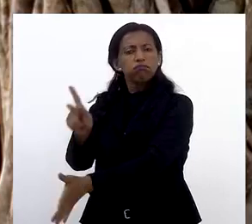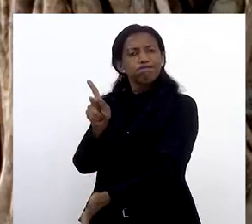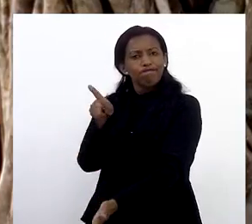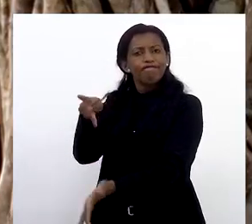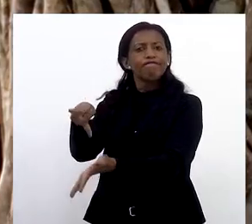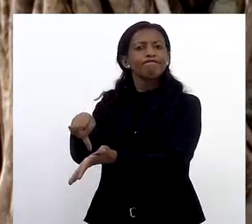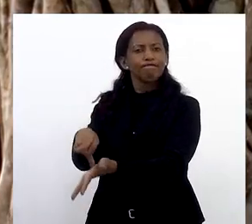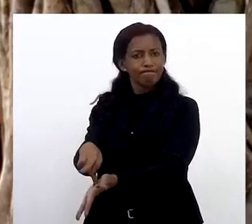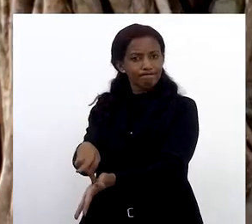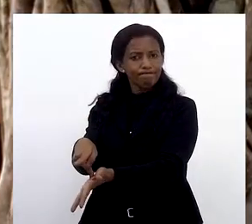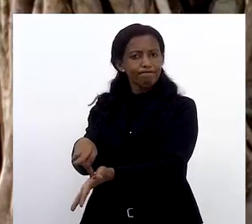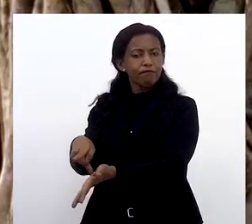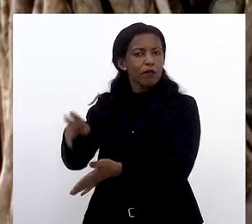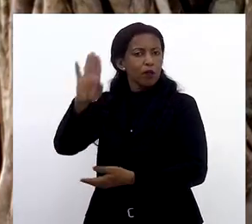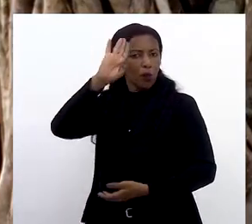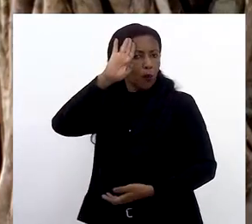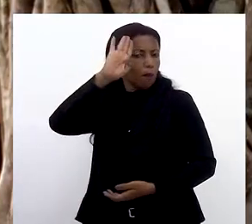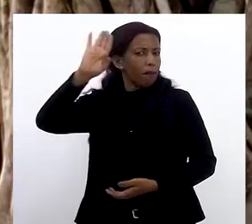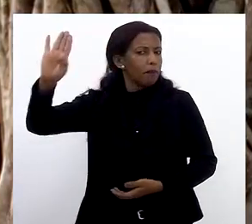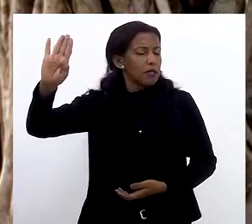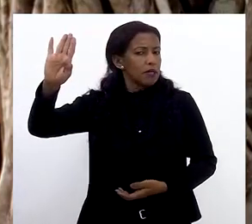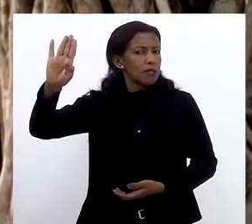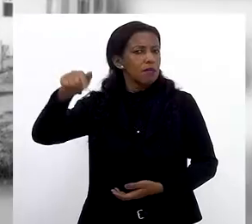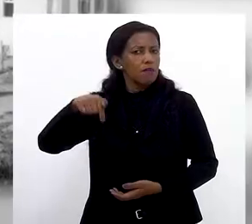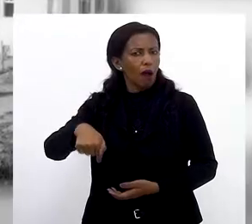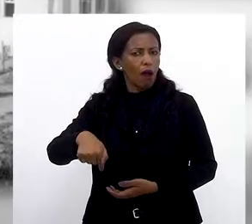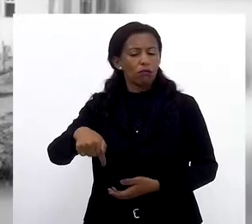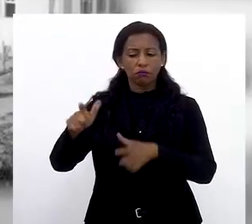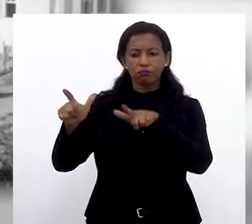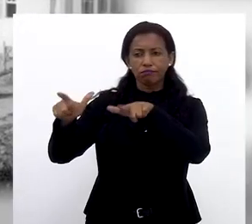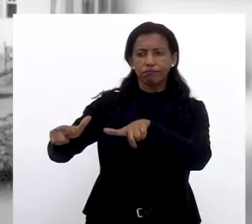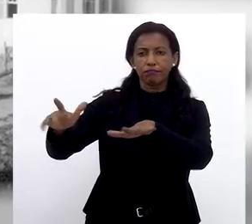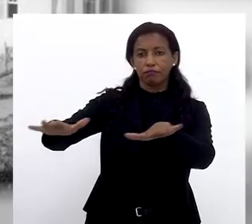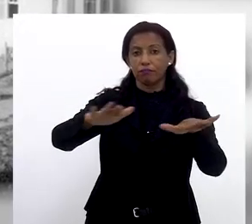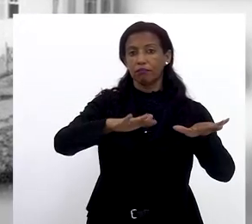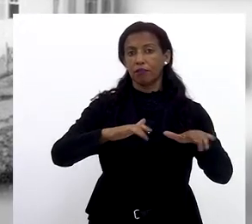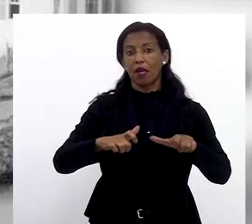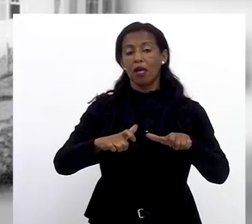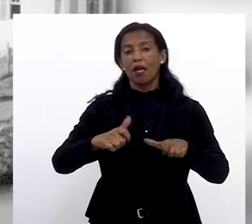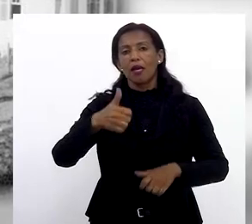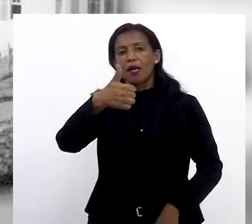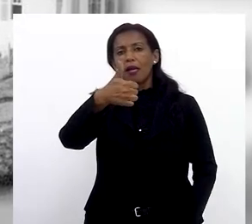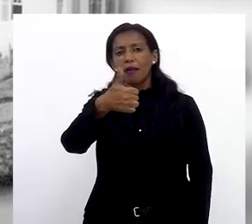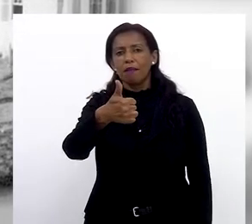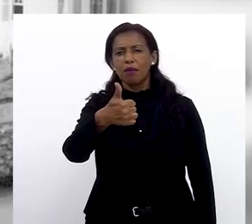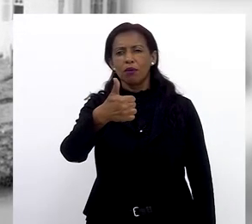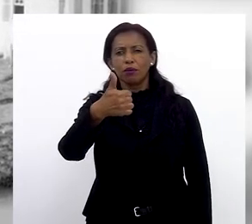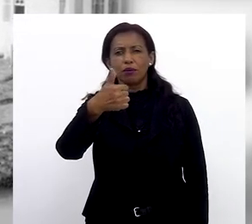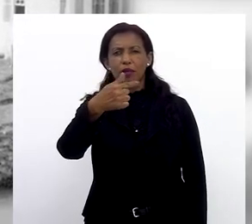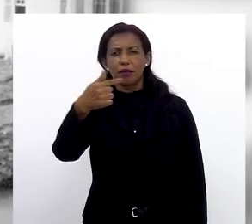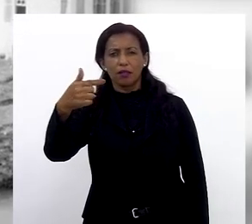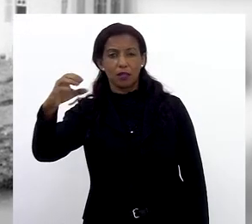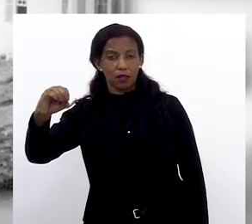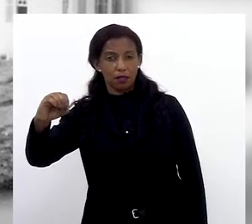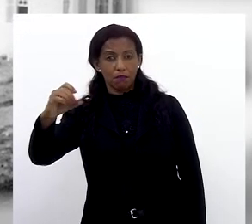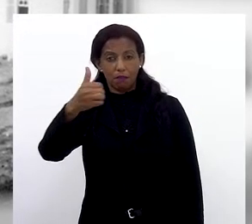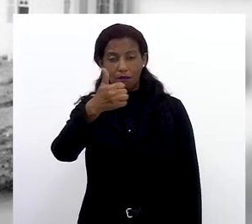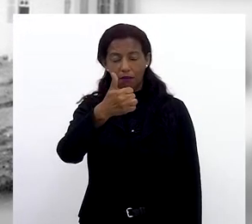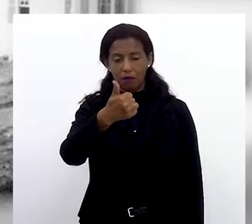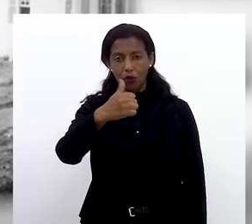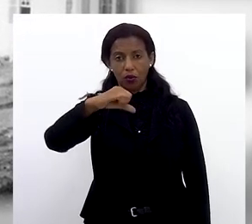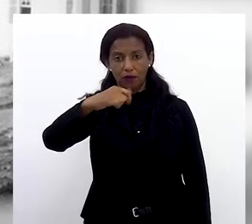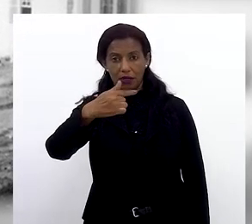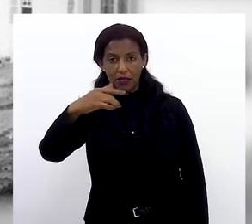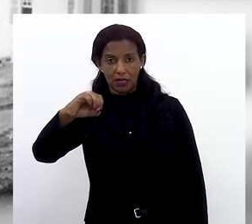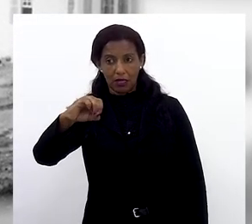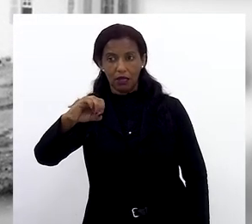o grande fundador desses locais. Em 1770, foi fundada uma das primeiras e uma das mais